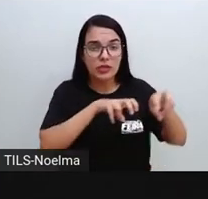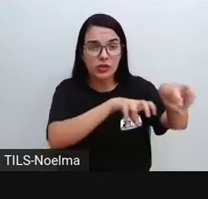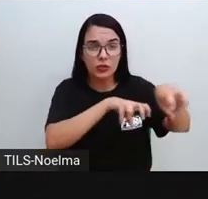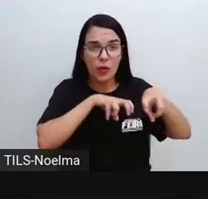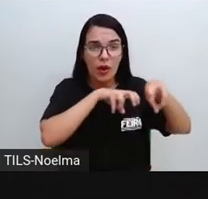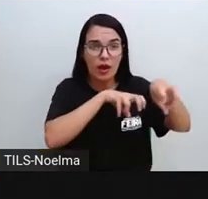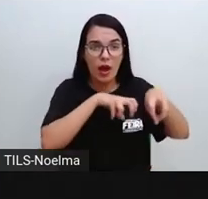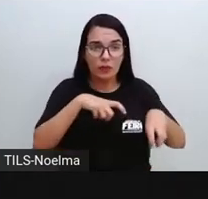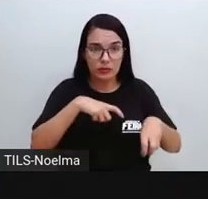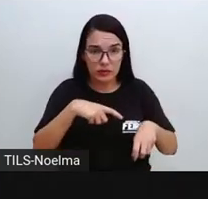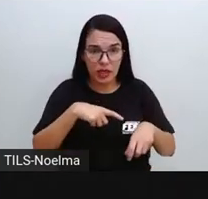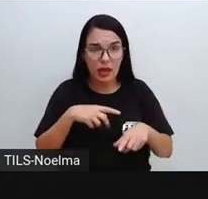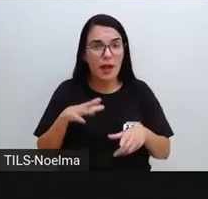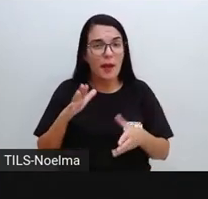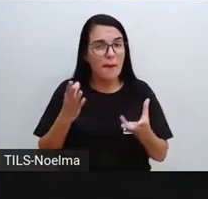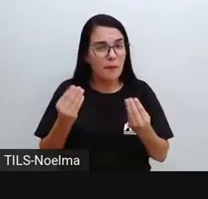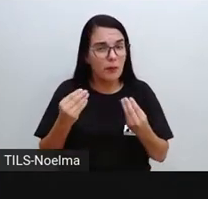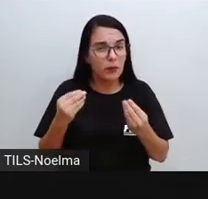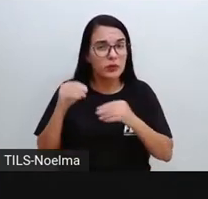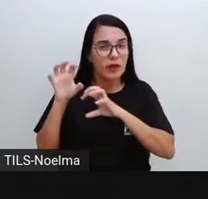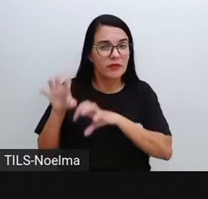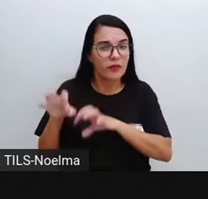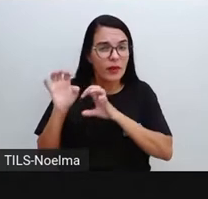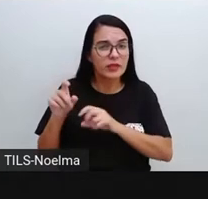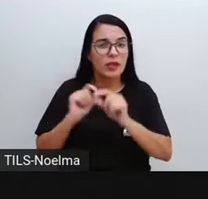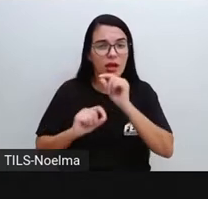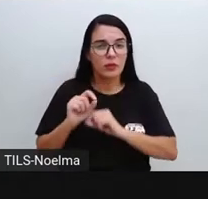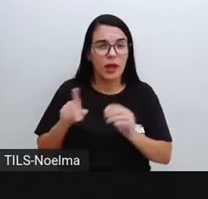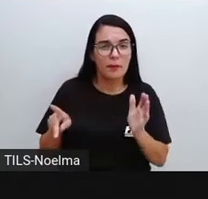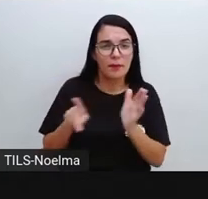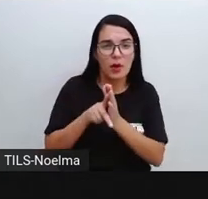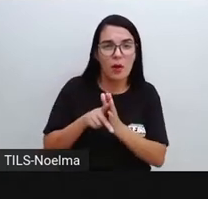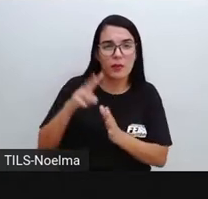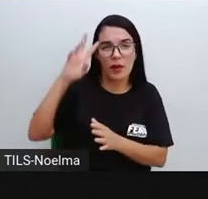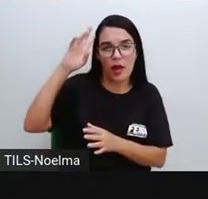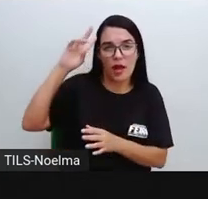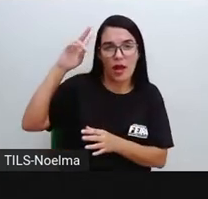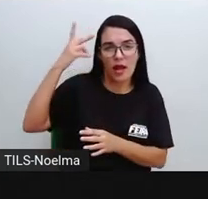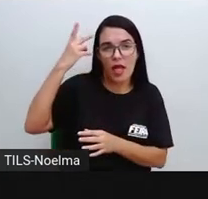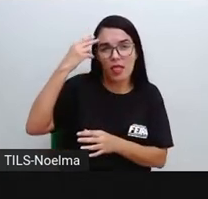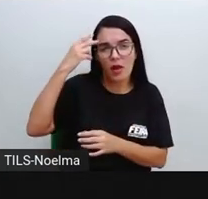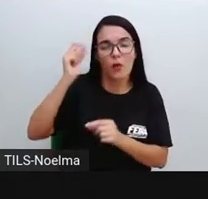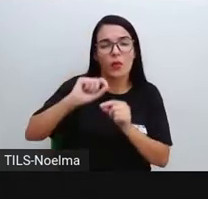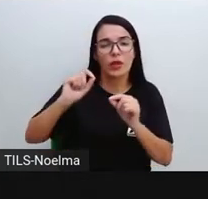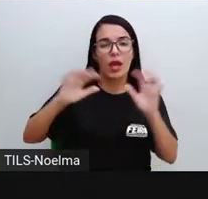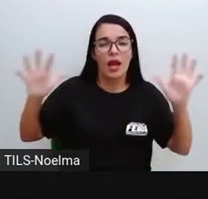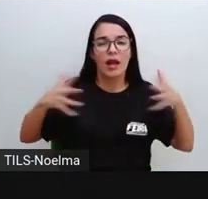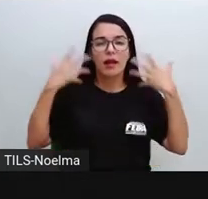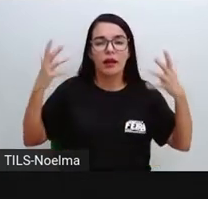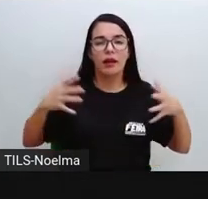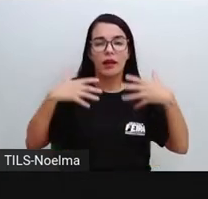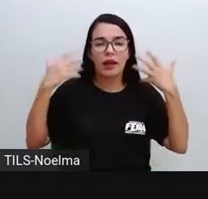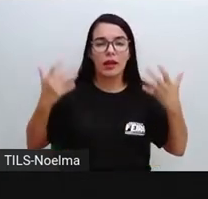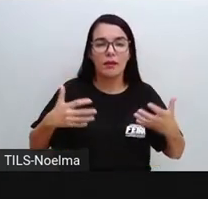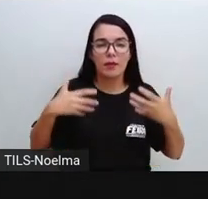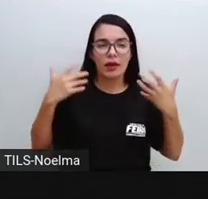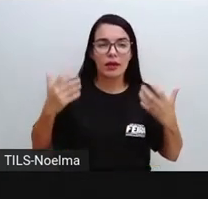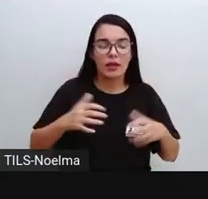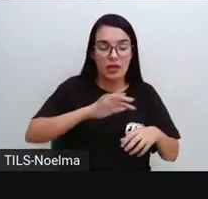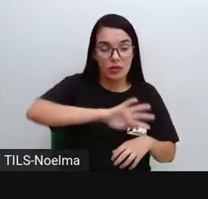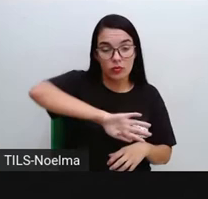rurais agrícolas são muito influenciadas por elementos naturais, né? Como, por exemplo, o clima, relevo, solo, até mesmo para a gente